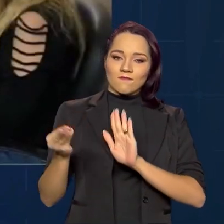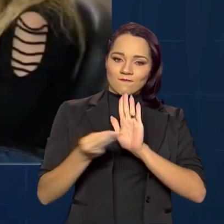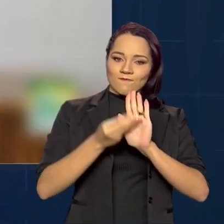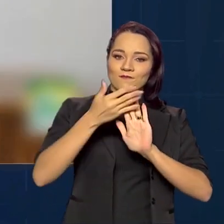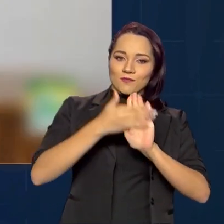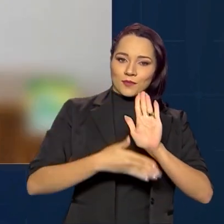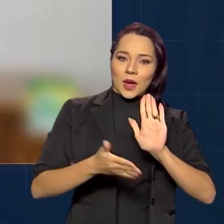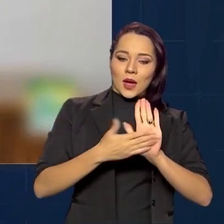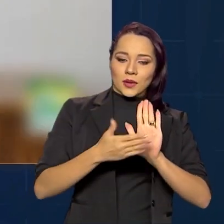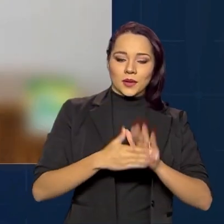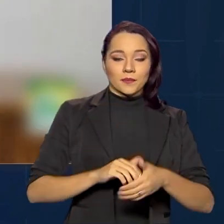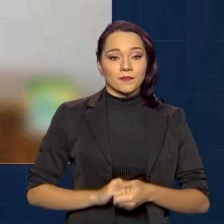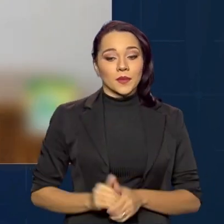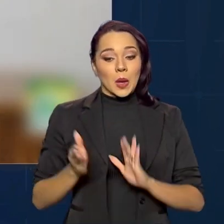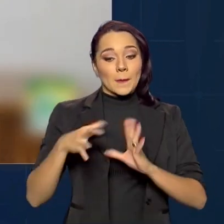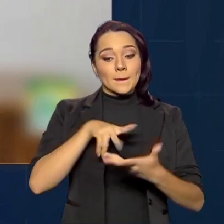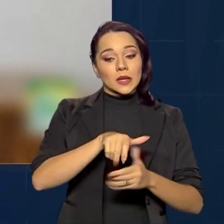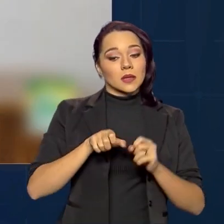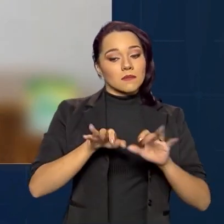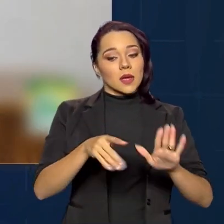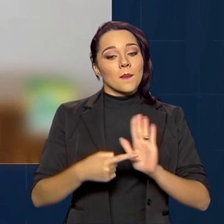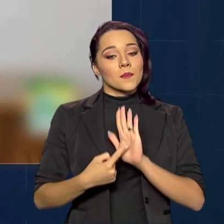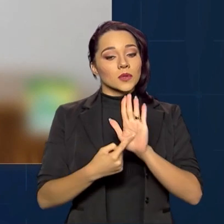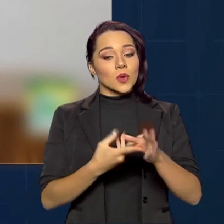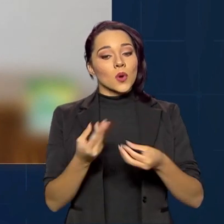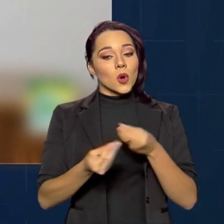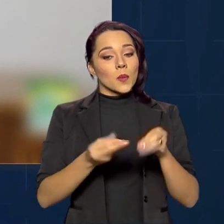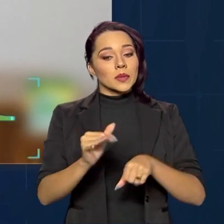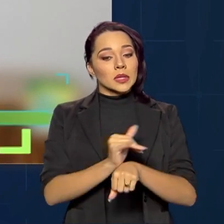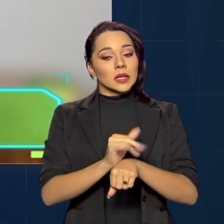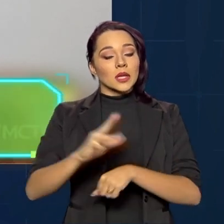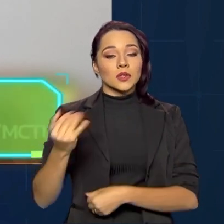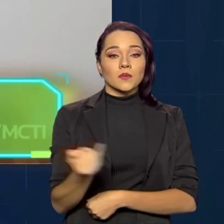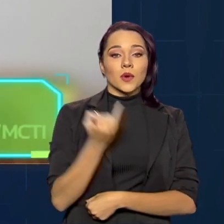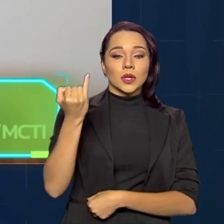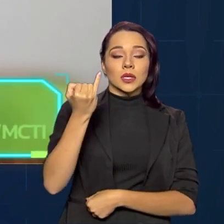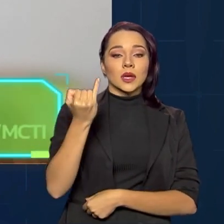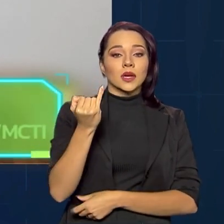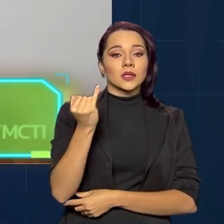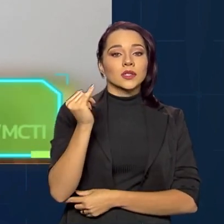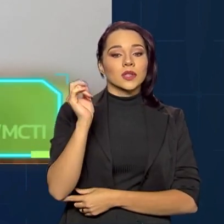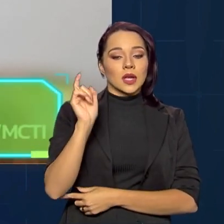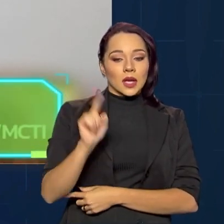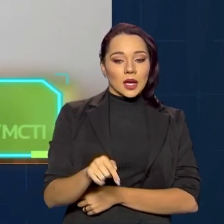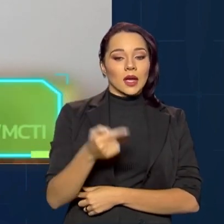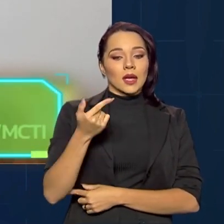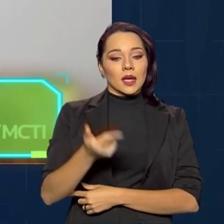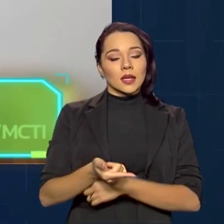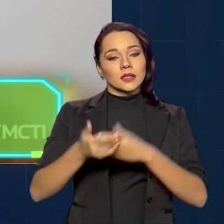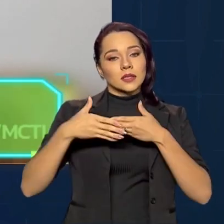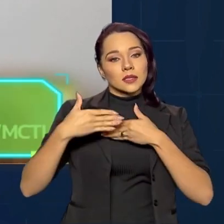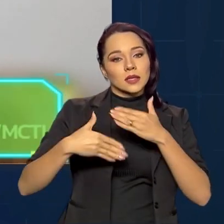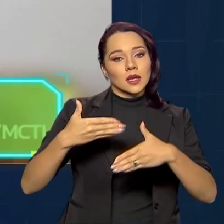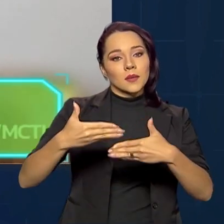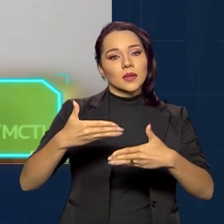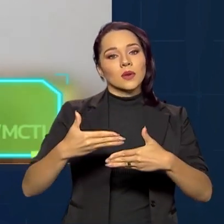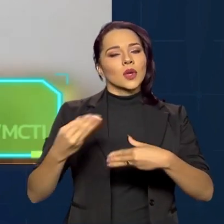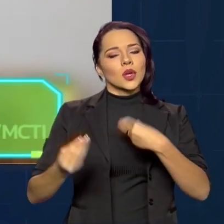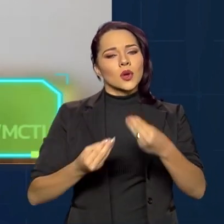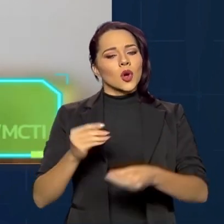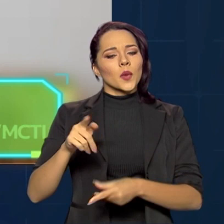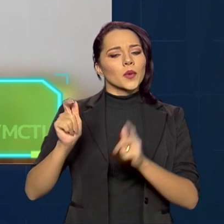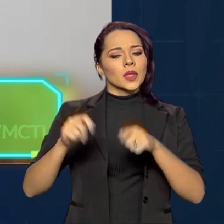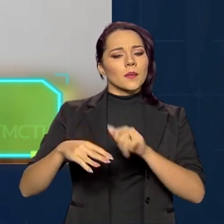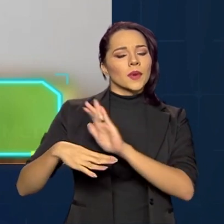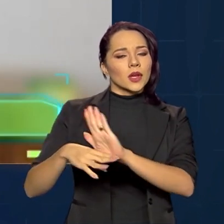em pauta. A pandemia mostrou quão estratégico e relevante e importante é esse segmento e quão ele pode